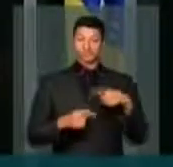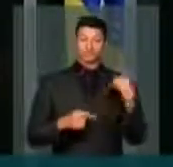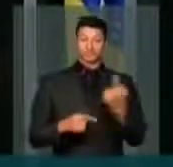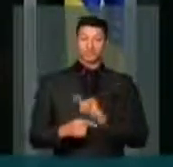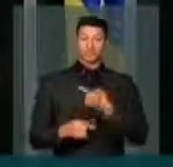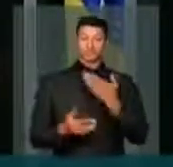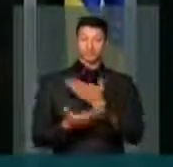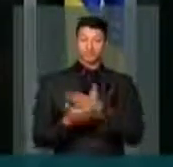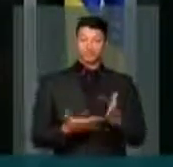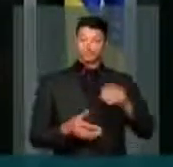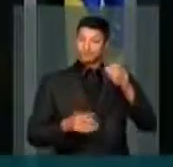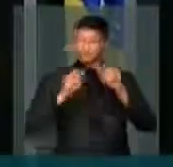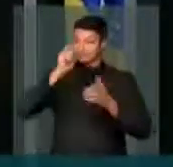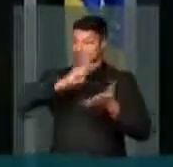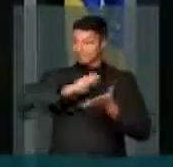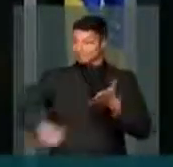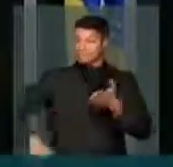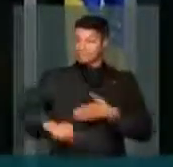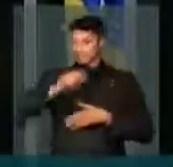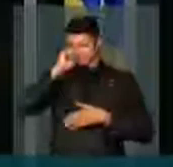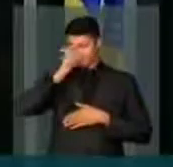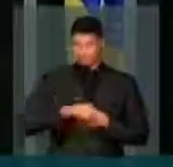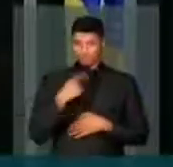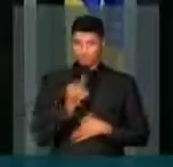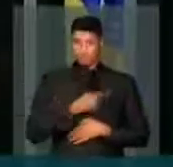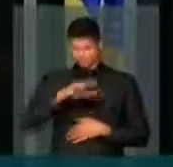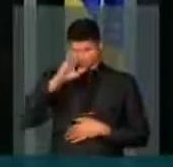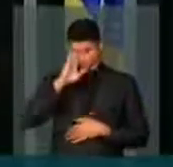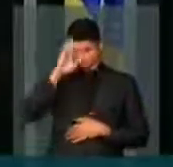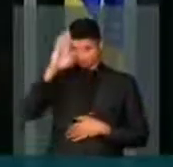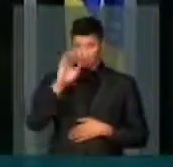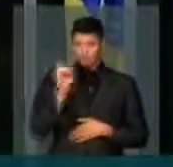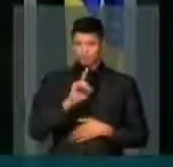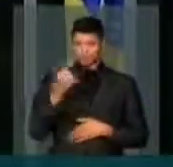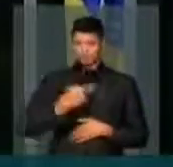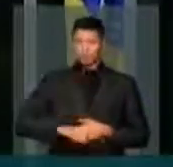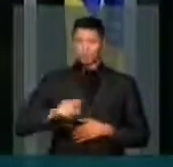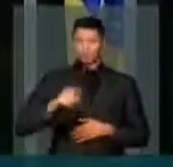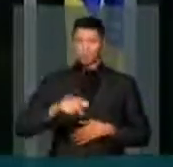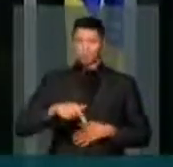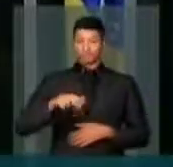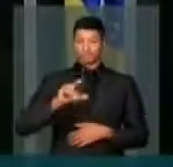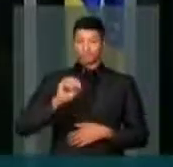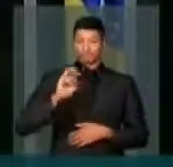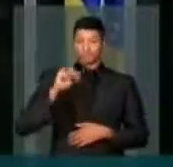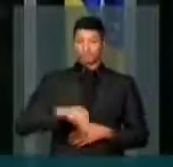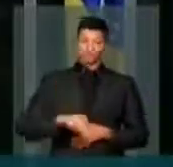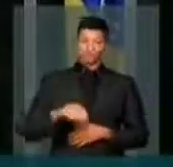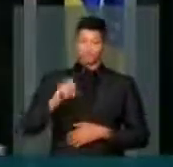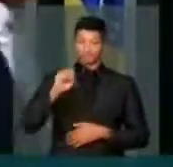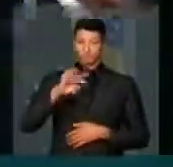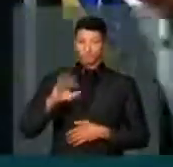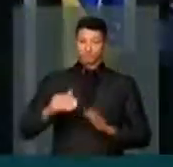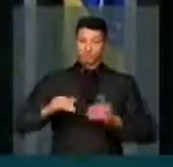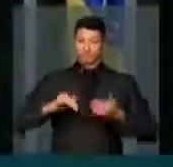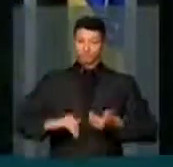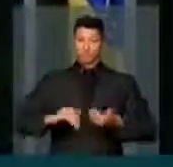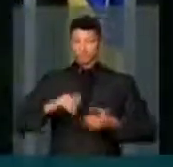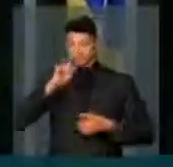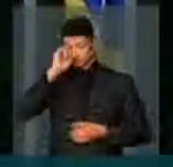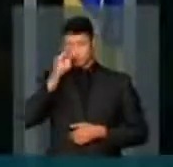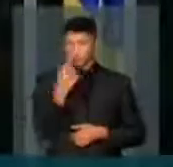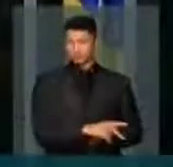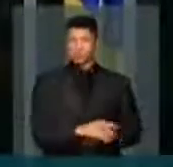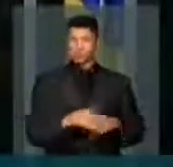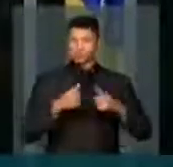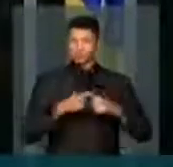passamos uma caneta e mandamos os nossos soldados não irem dar quórum na sessão do Congresso. Mandamos